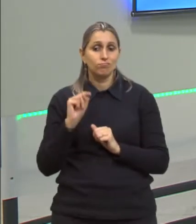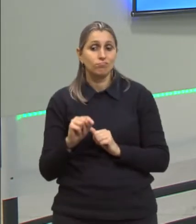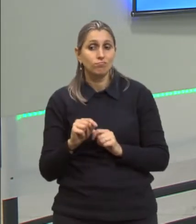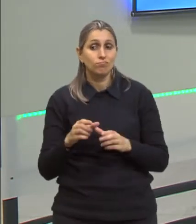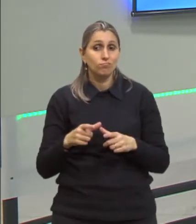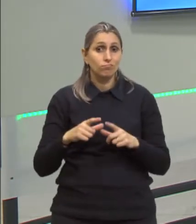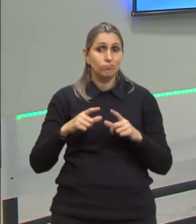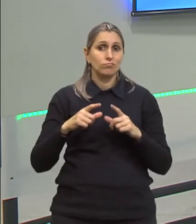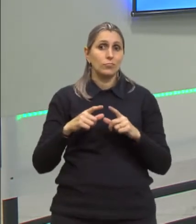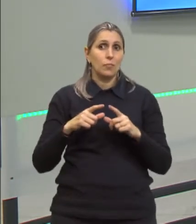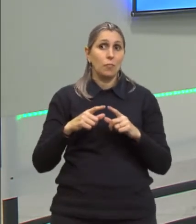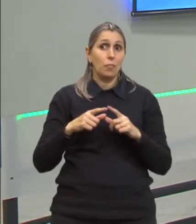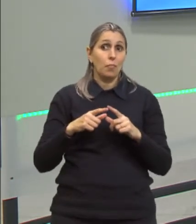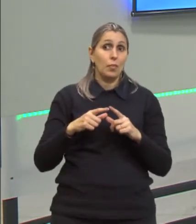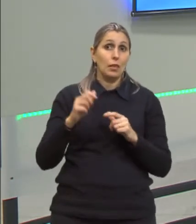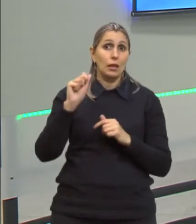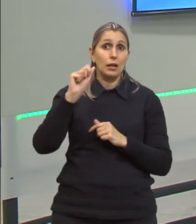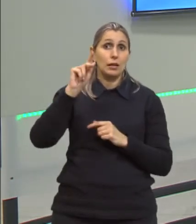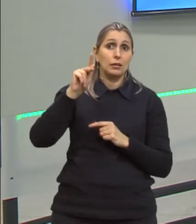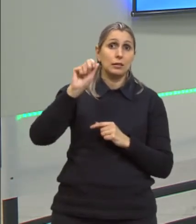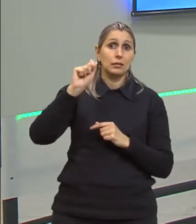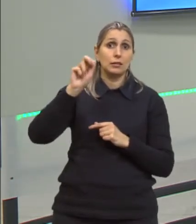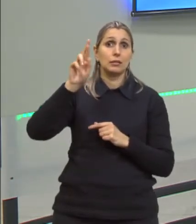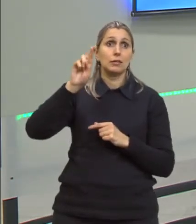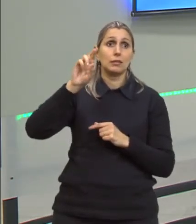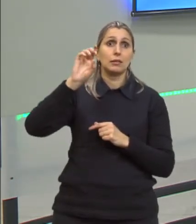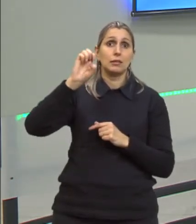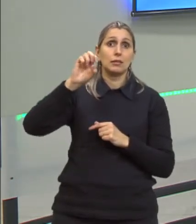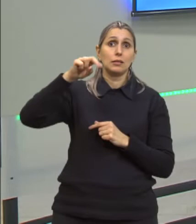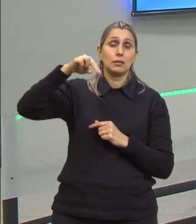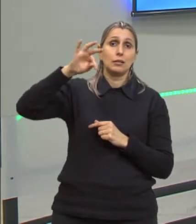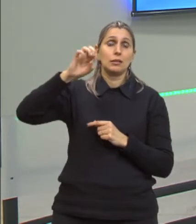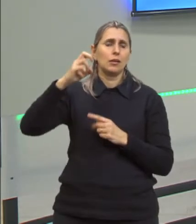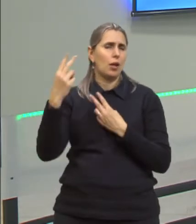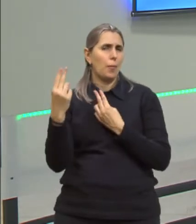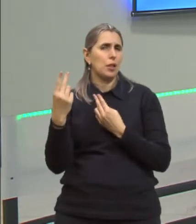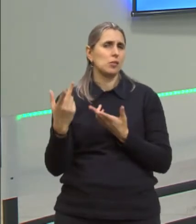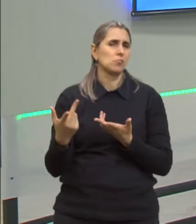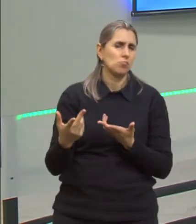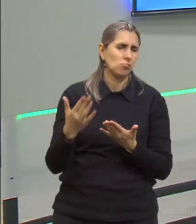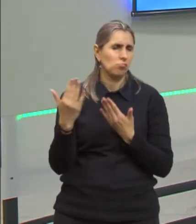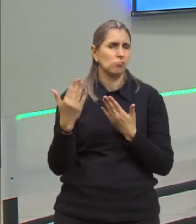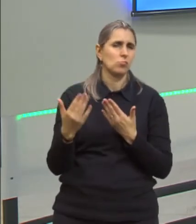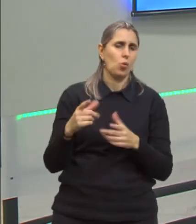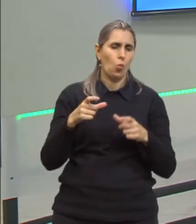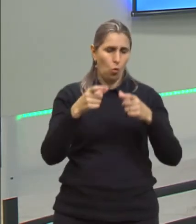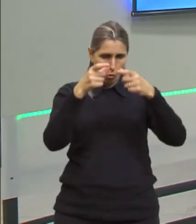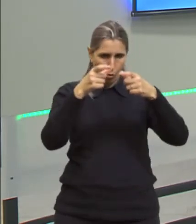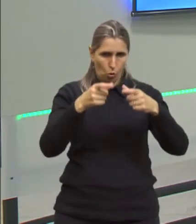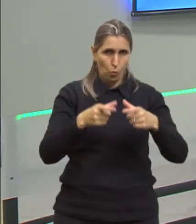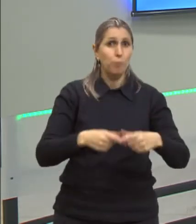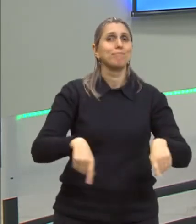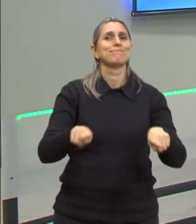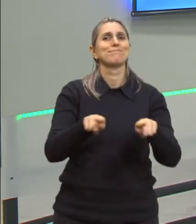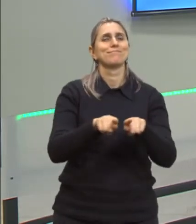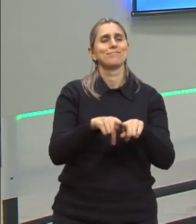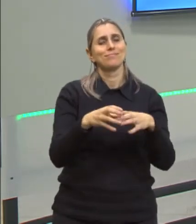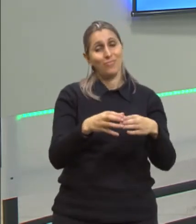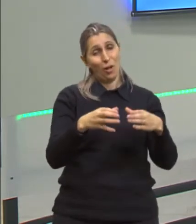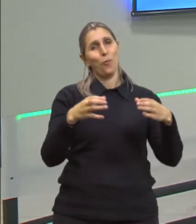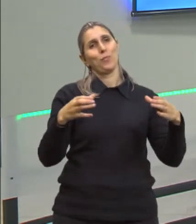dilatação aparente. Por que ela não é o total de dilatação? Porque o recipiente também